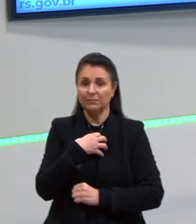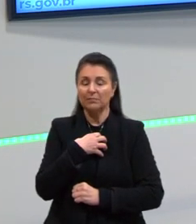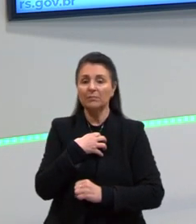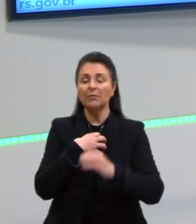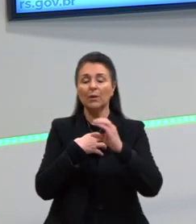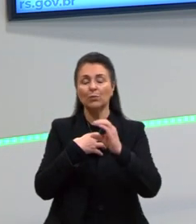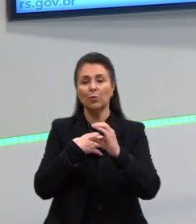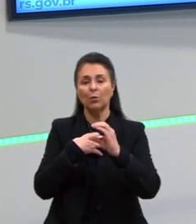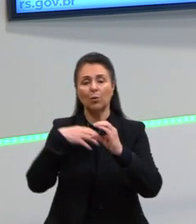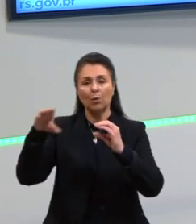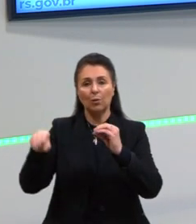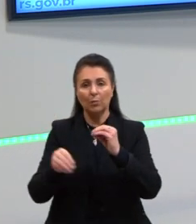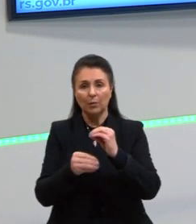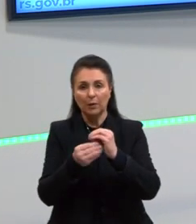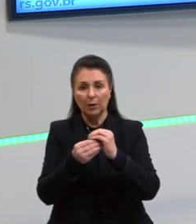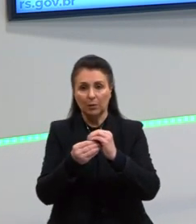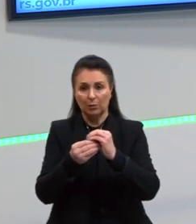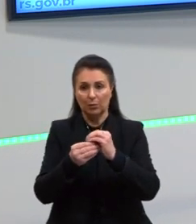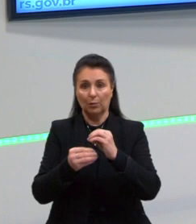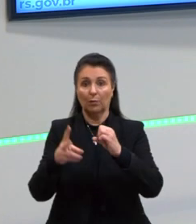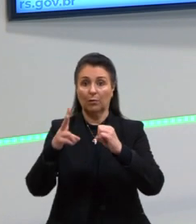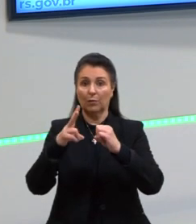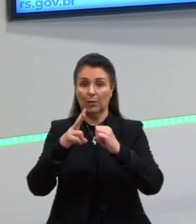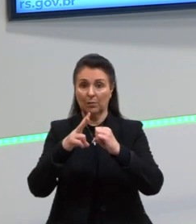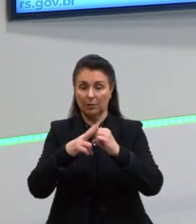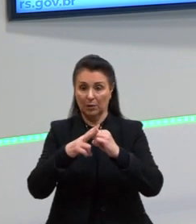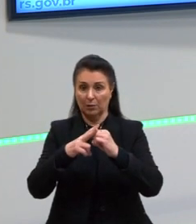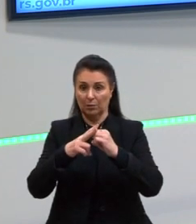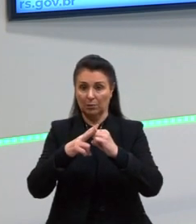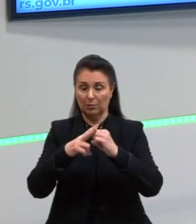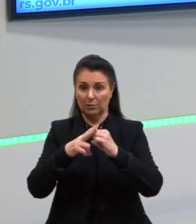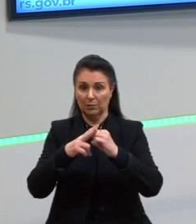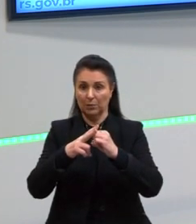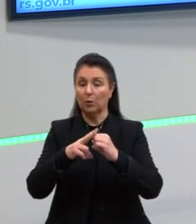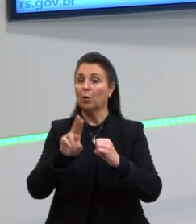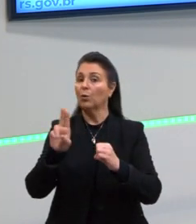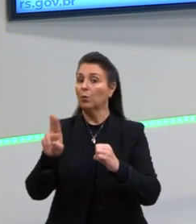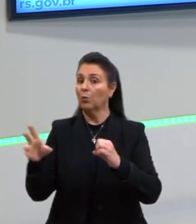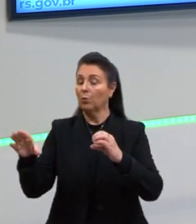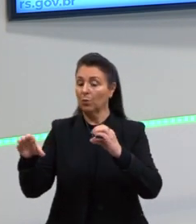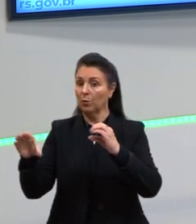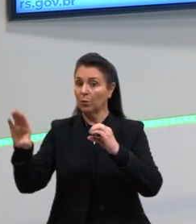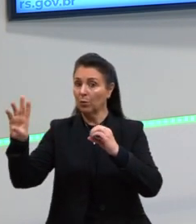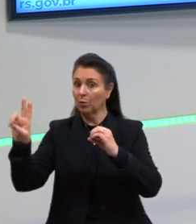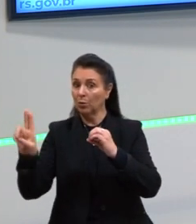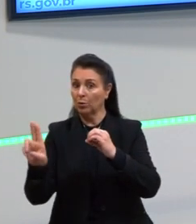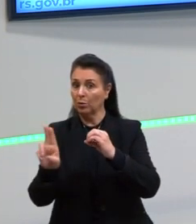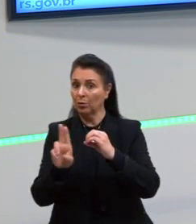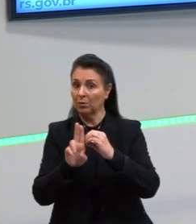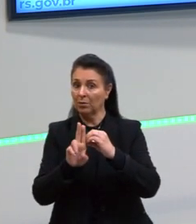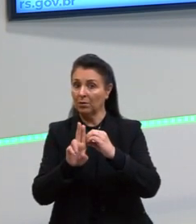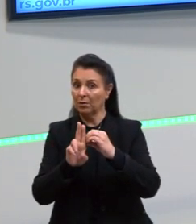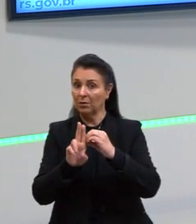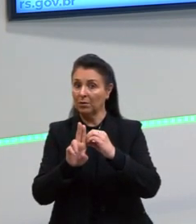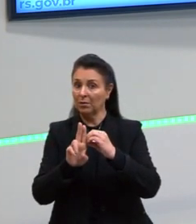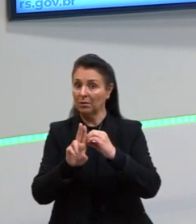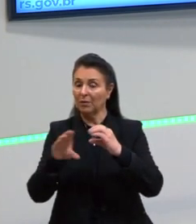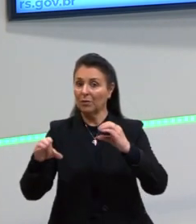complemento verbal completa verbos, o complemento nominal, por consequência, vai completar o quê?